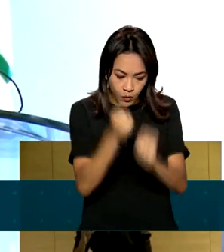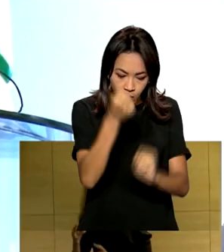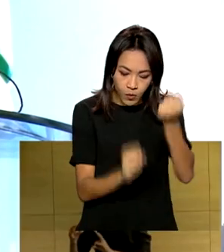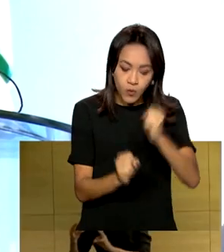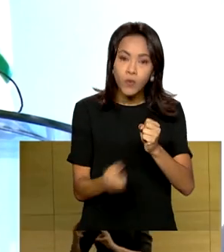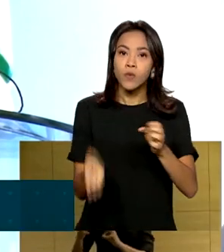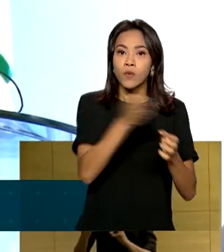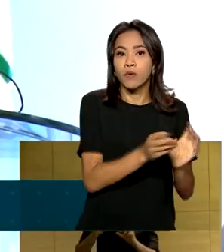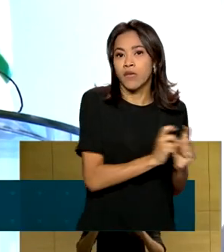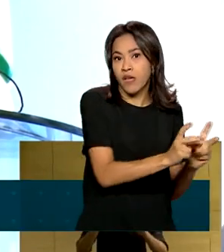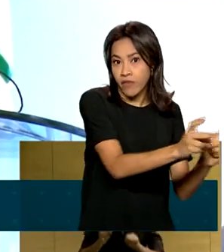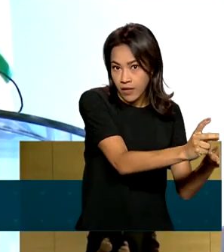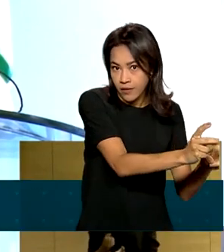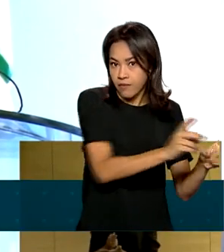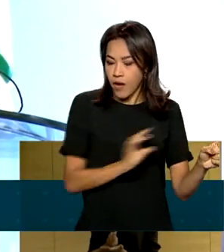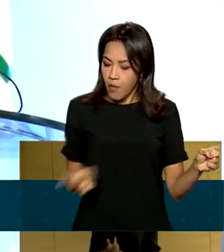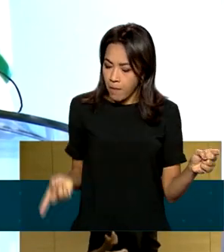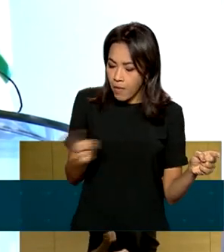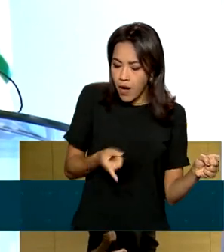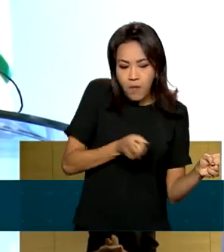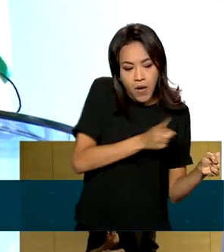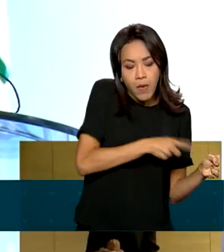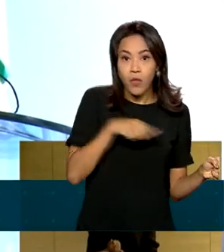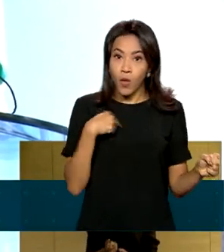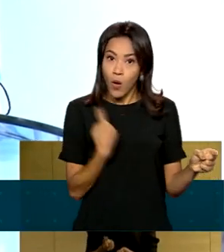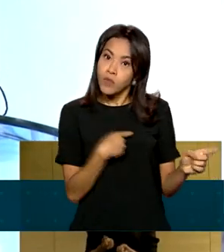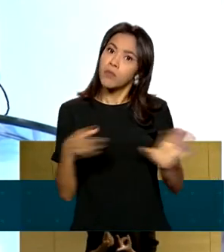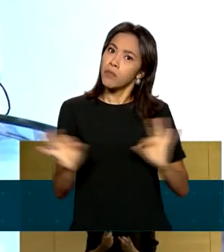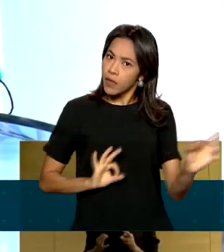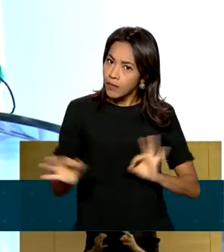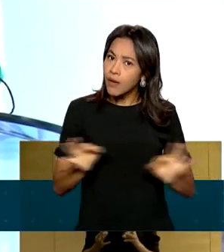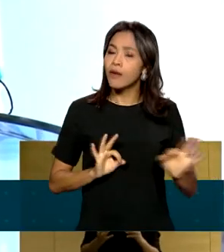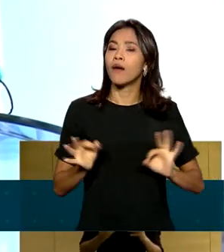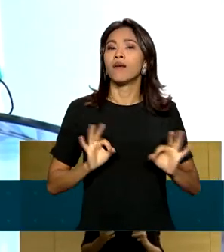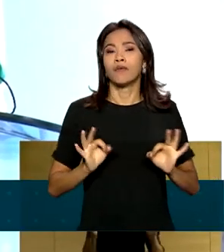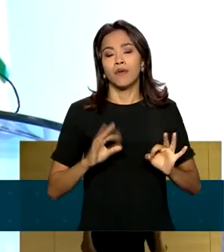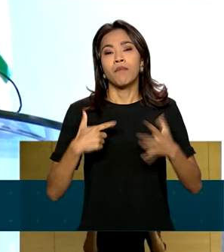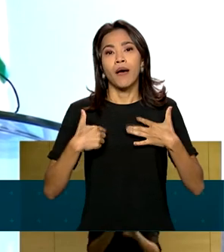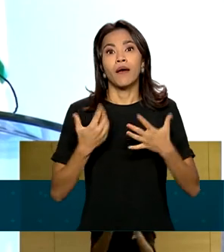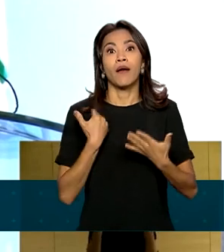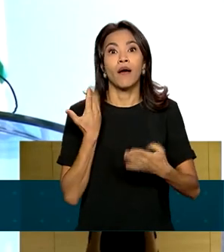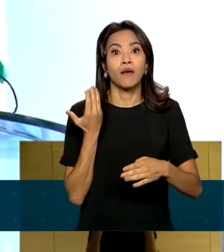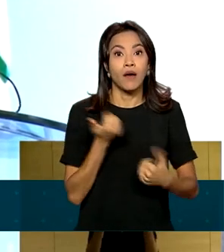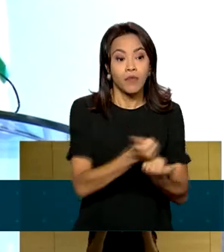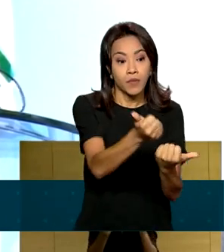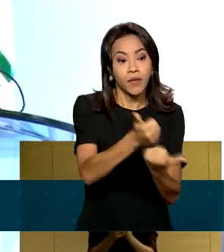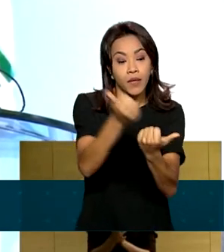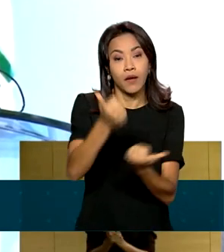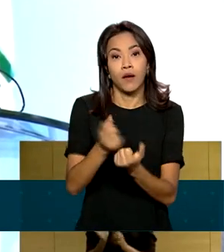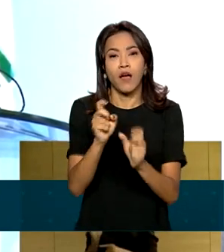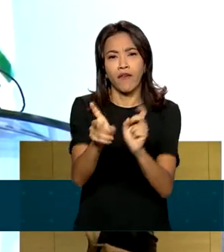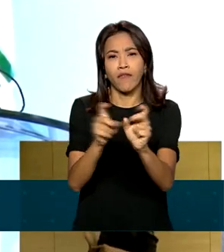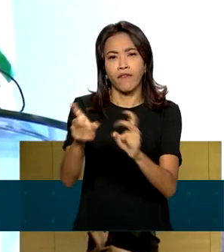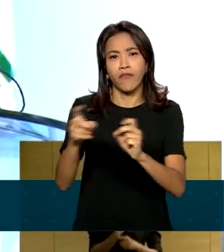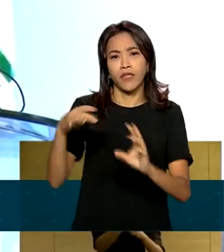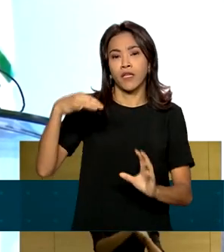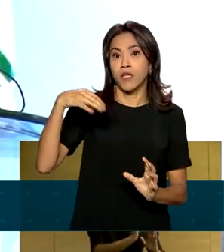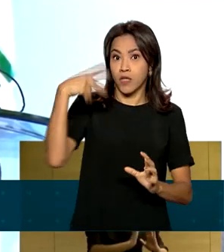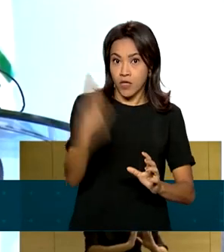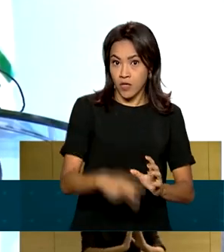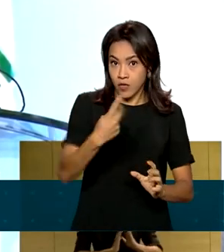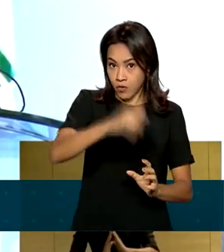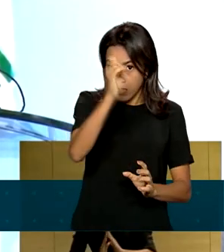consumidores. Estamos preparados para atender o mercado doméstico e o mercado global. Trabalharemos